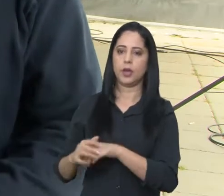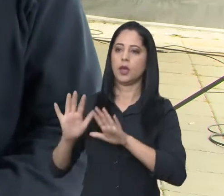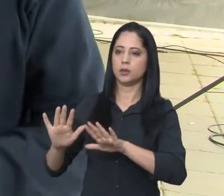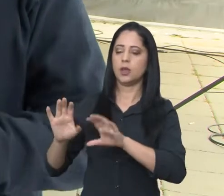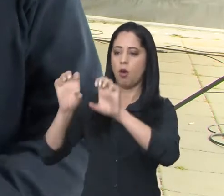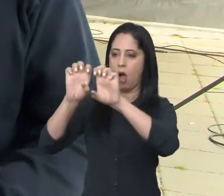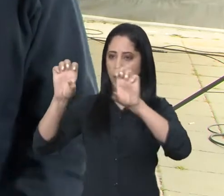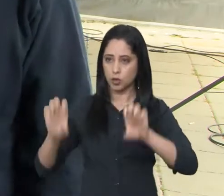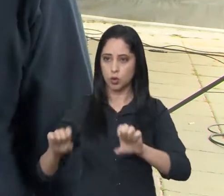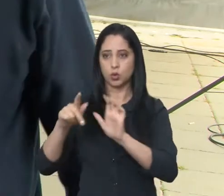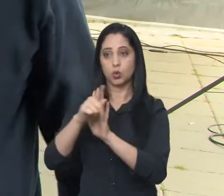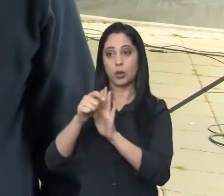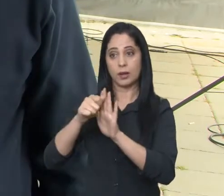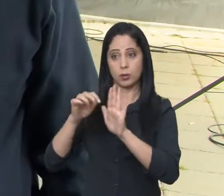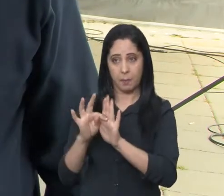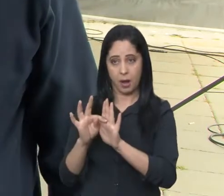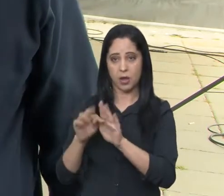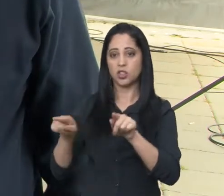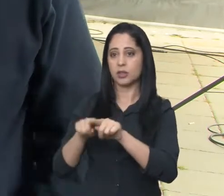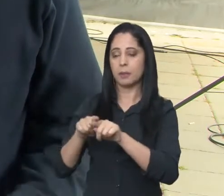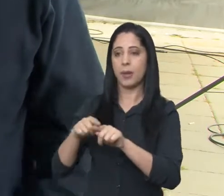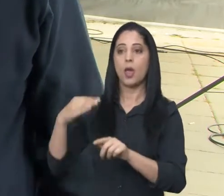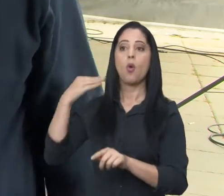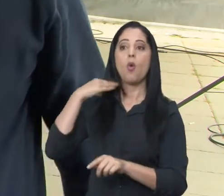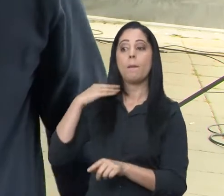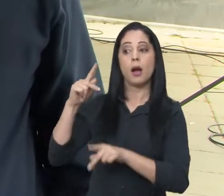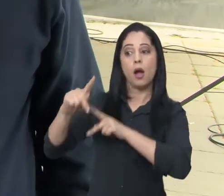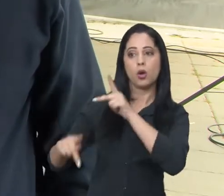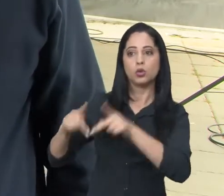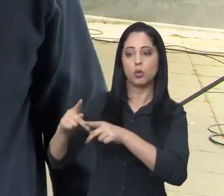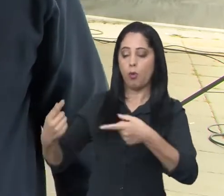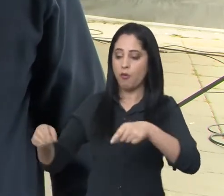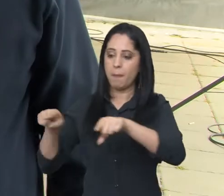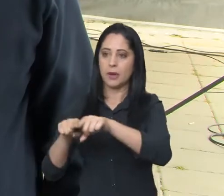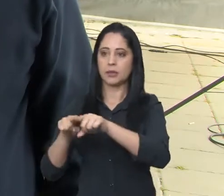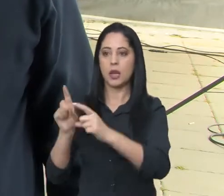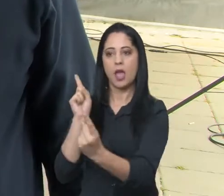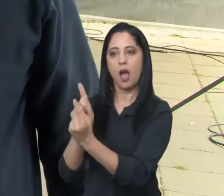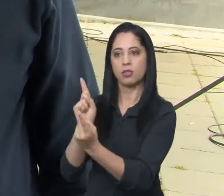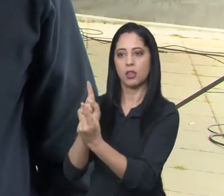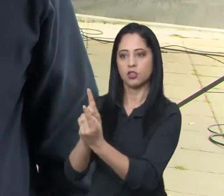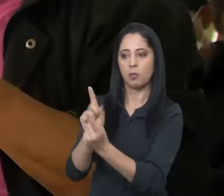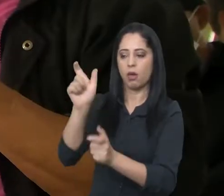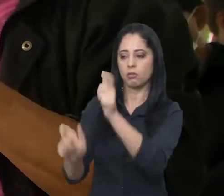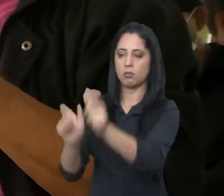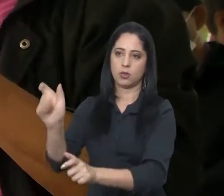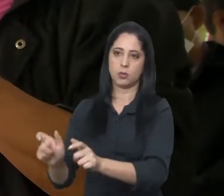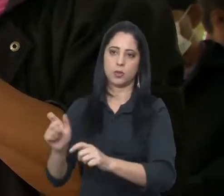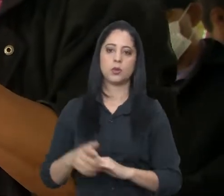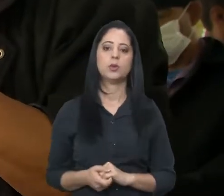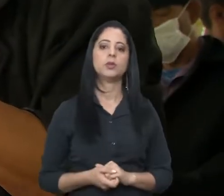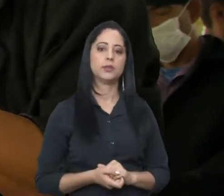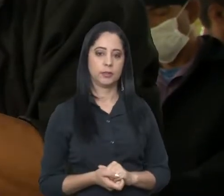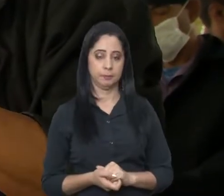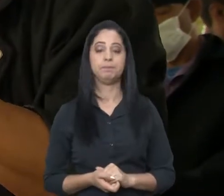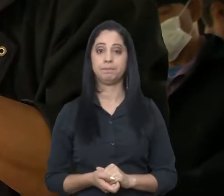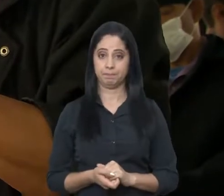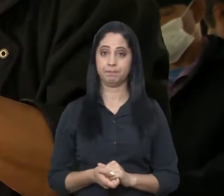termos de trabalho e renda com um evento como esse, com a estrutura do PAT, do Programa Qualifica e Banco do Povo para atender o profissional joseense. E a expectativa